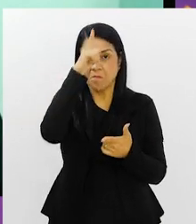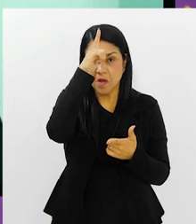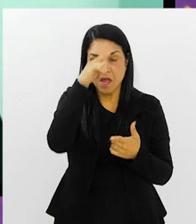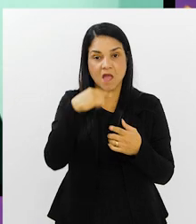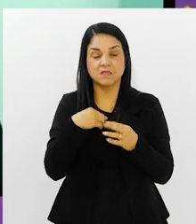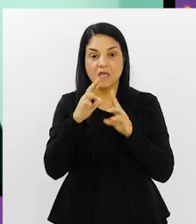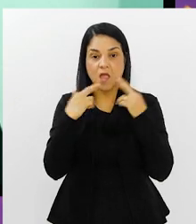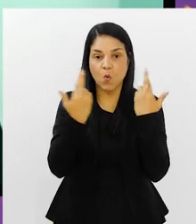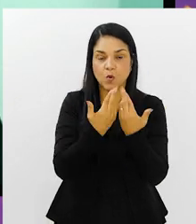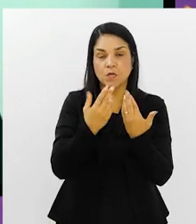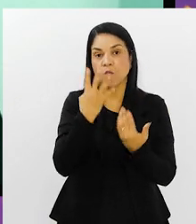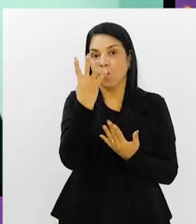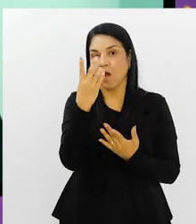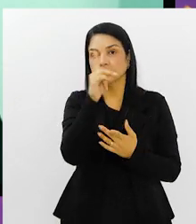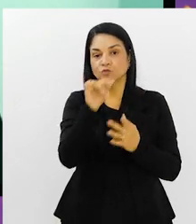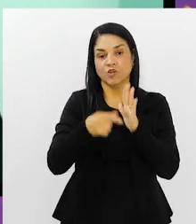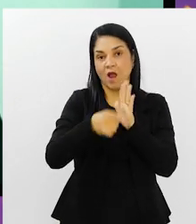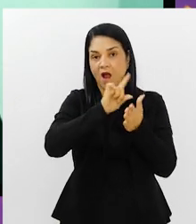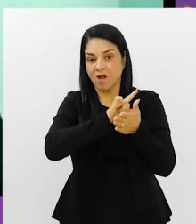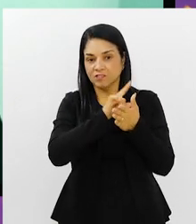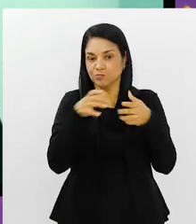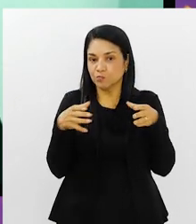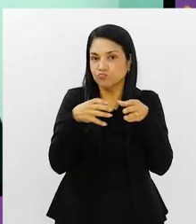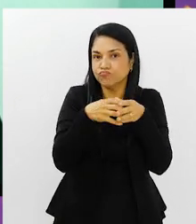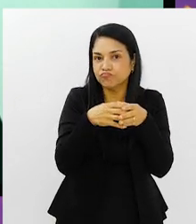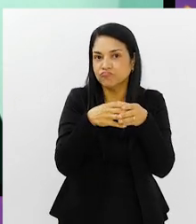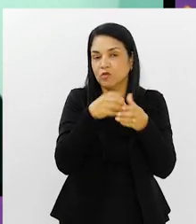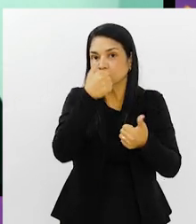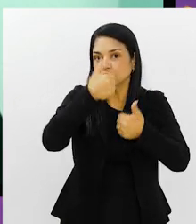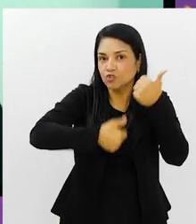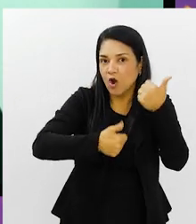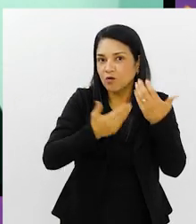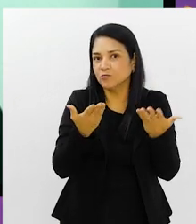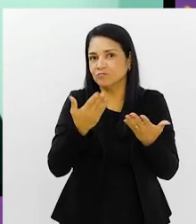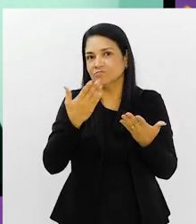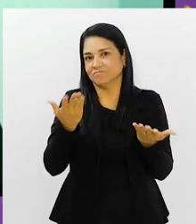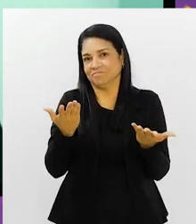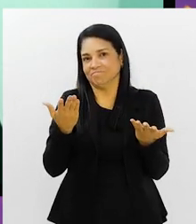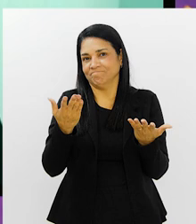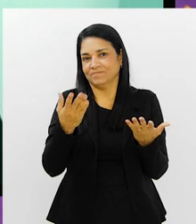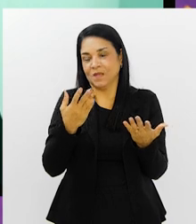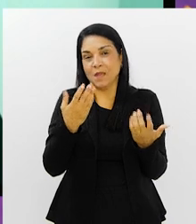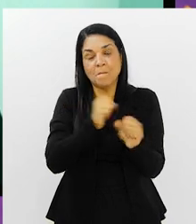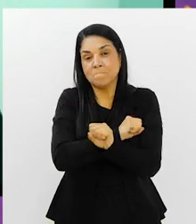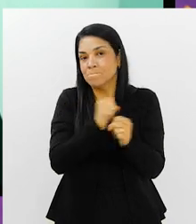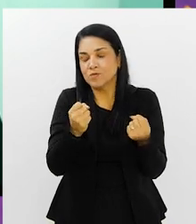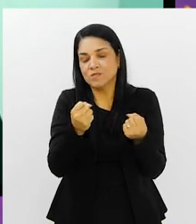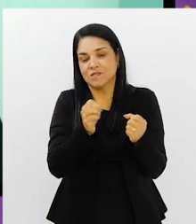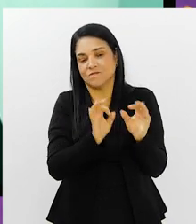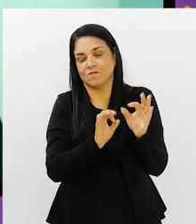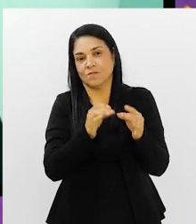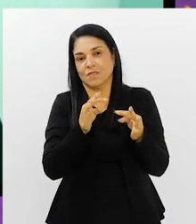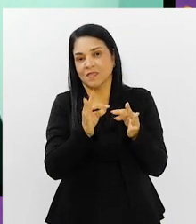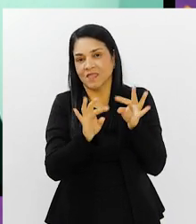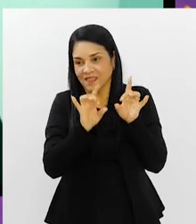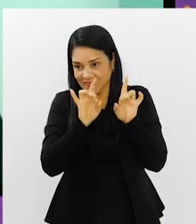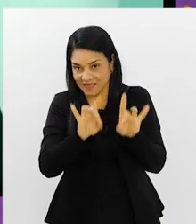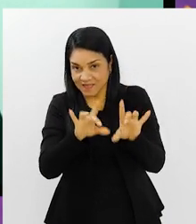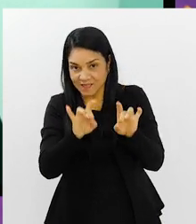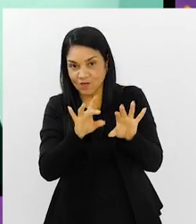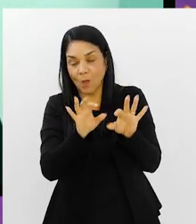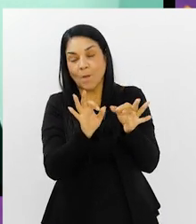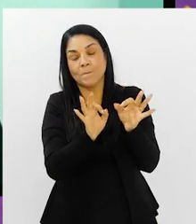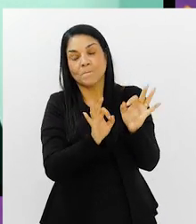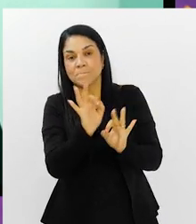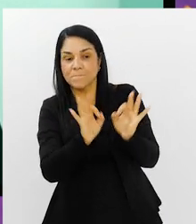três, quatro dias antes para dois jogos internacionais, você não tem conjunto. O treinador não tem como preparar a equipe